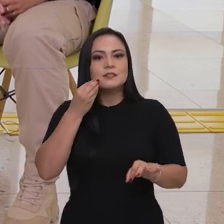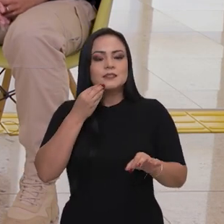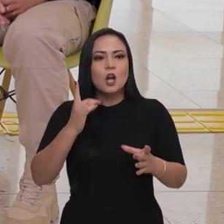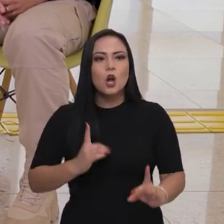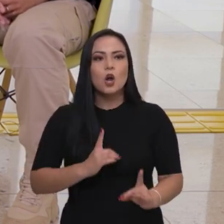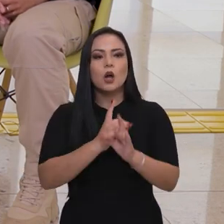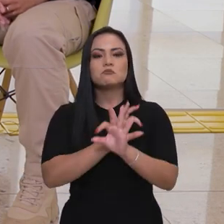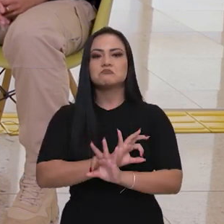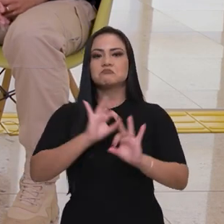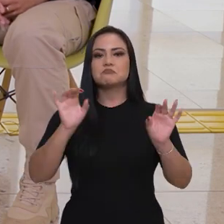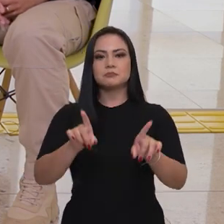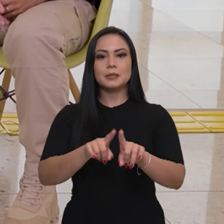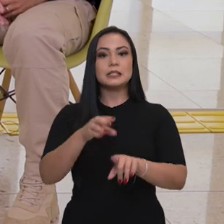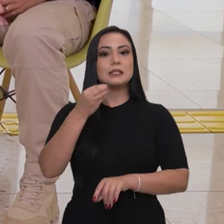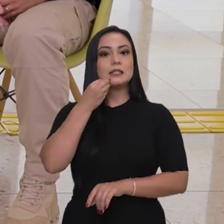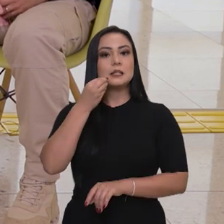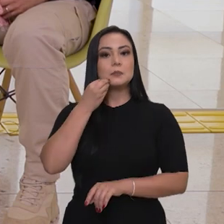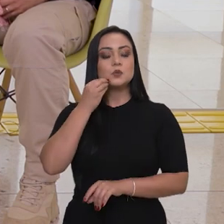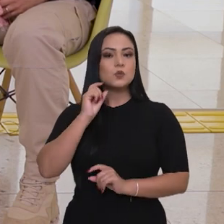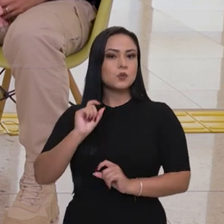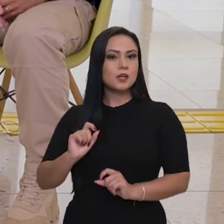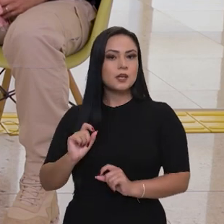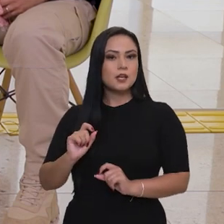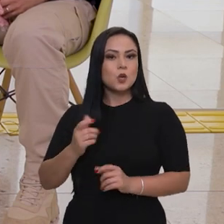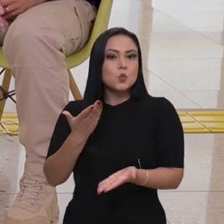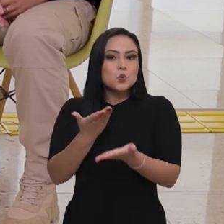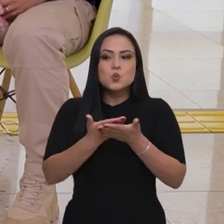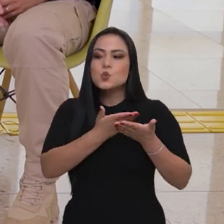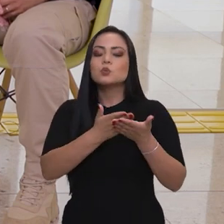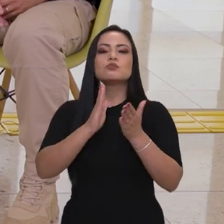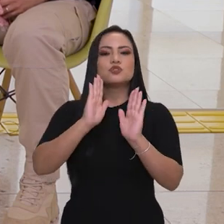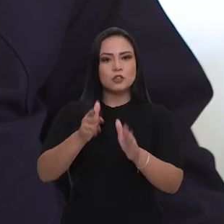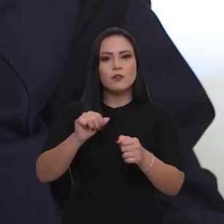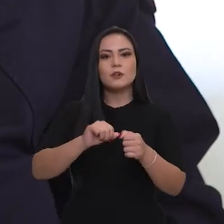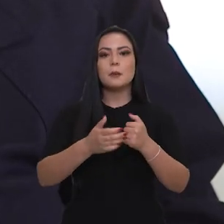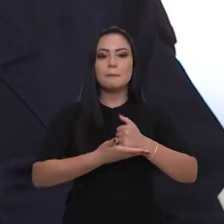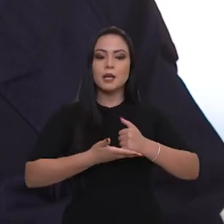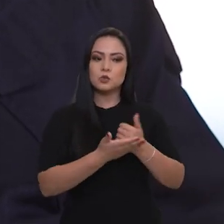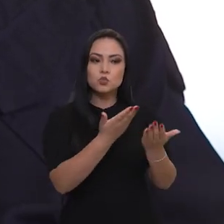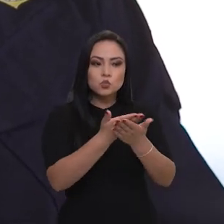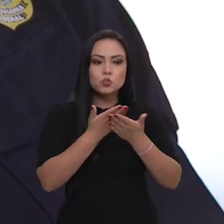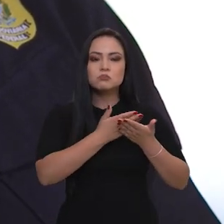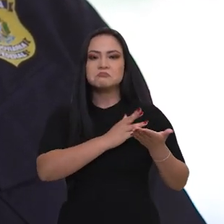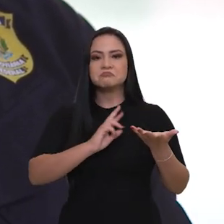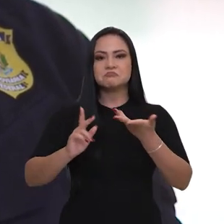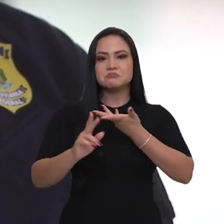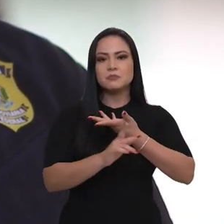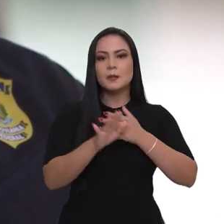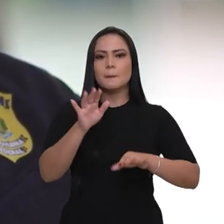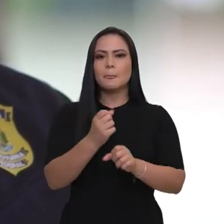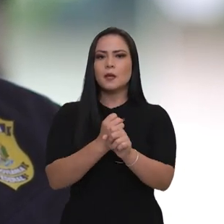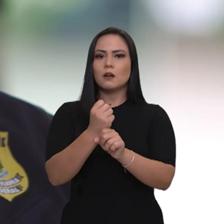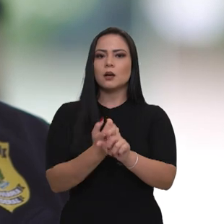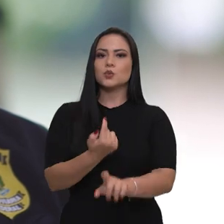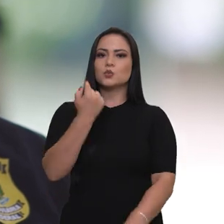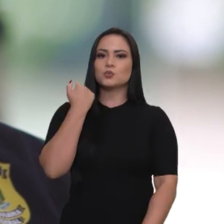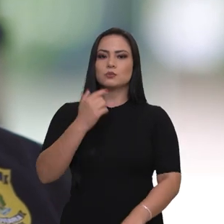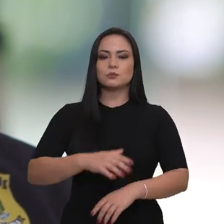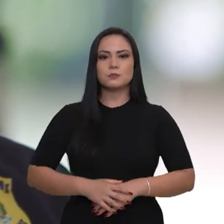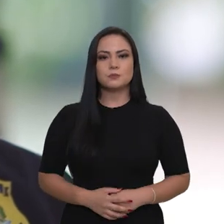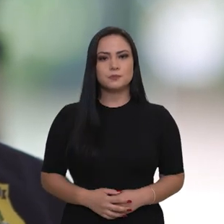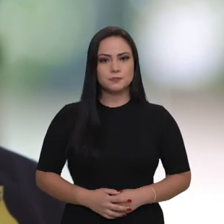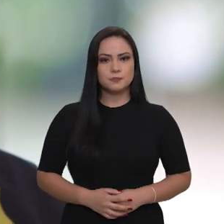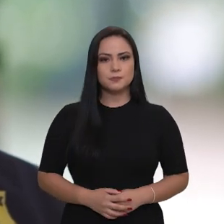gente busca a excelência, nós buscamos também um estudo, isso foi feito com base em estudo de alguns anos